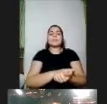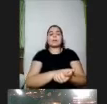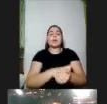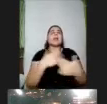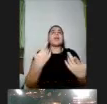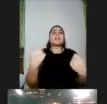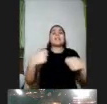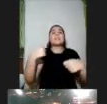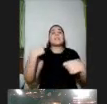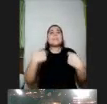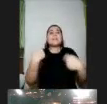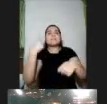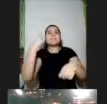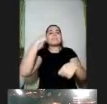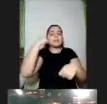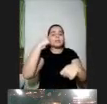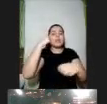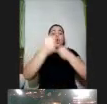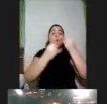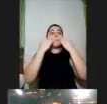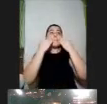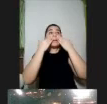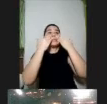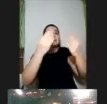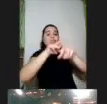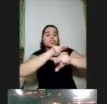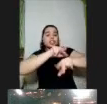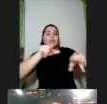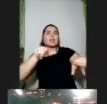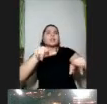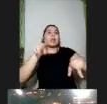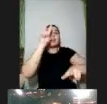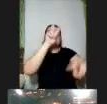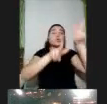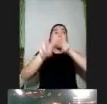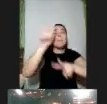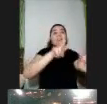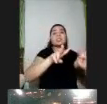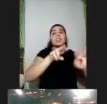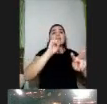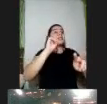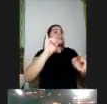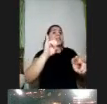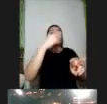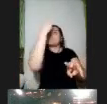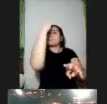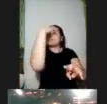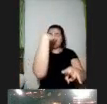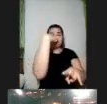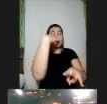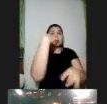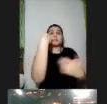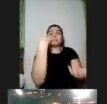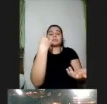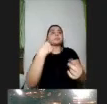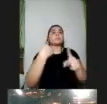múltiplas formas de apresentação de um mesmo conteúdo se eu só apresento visualmente quem não tem percepção visual por qualquer motivo ou